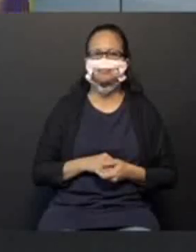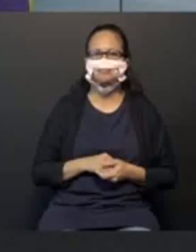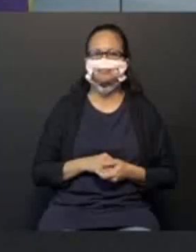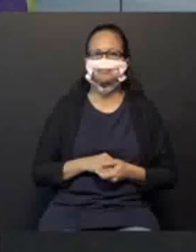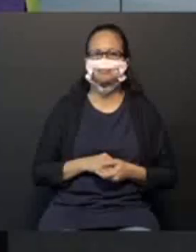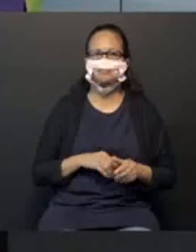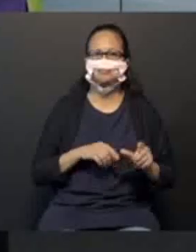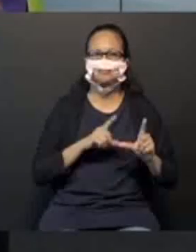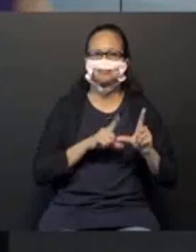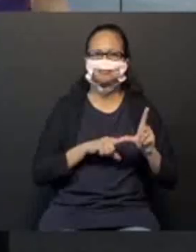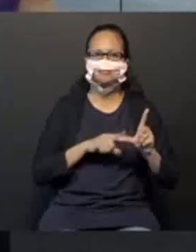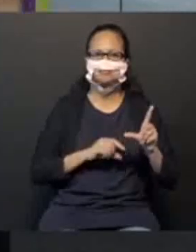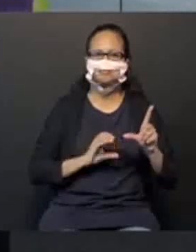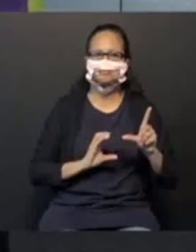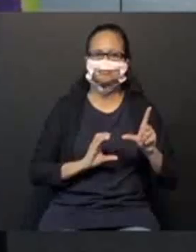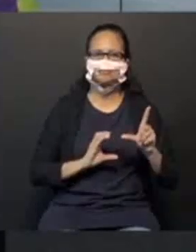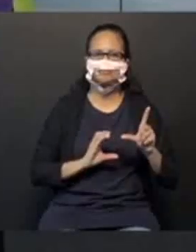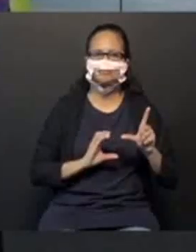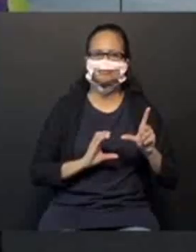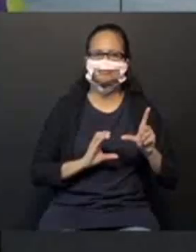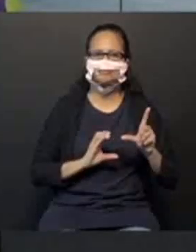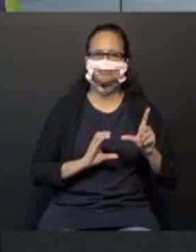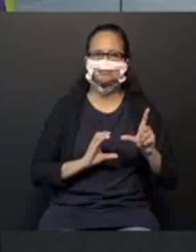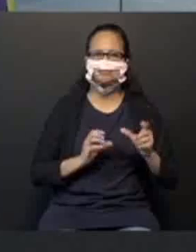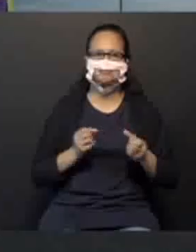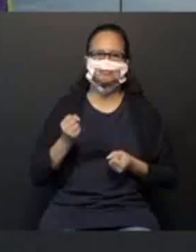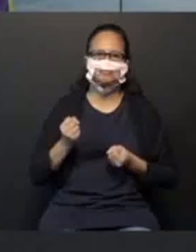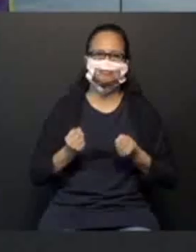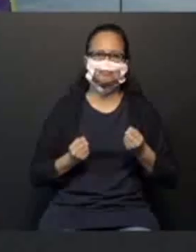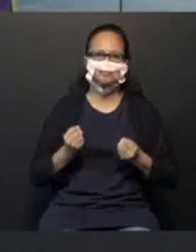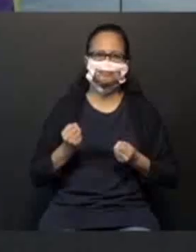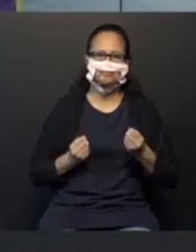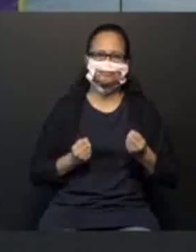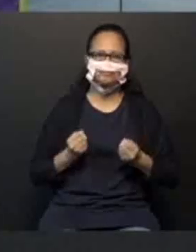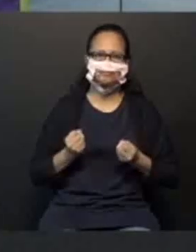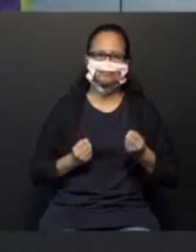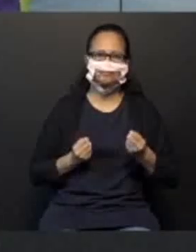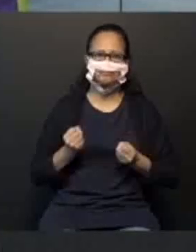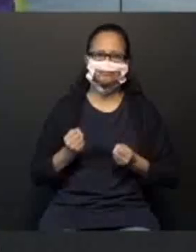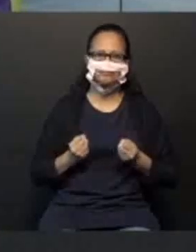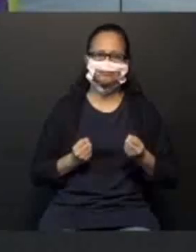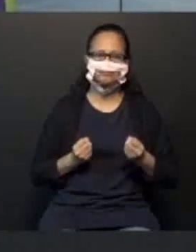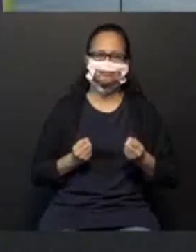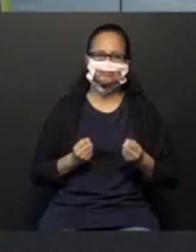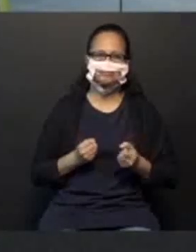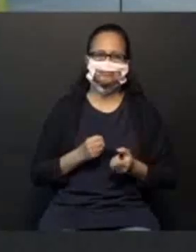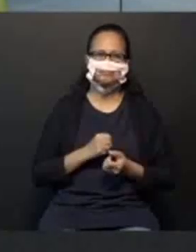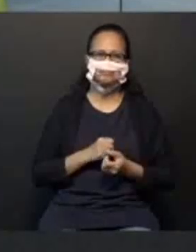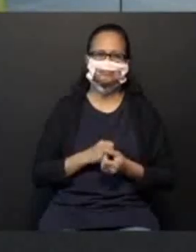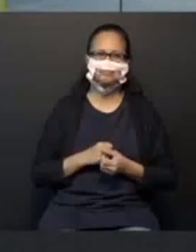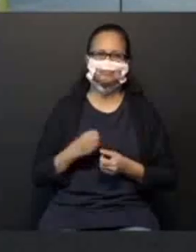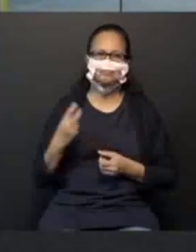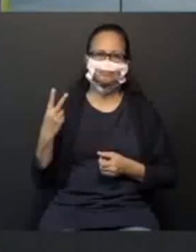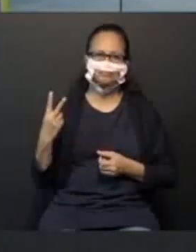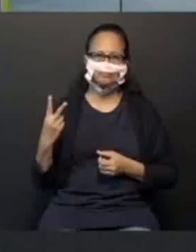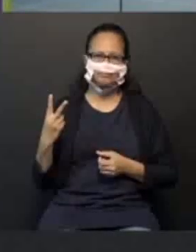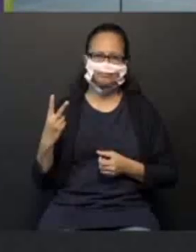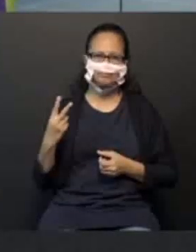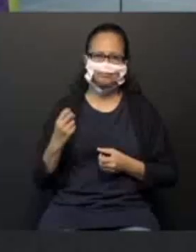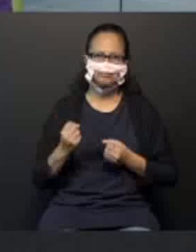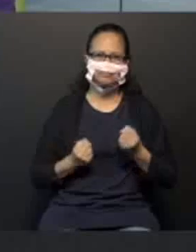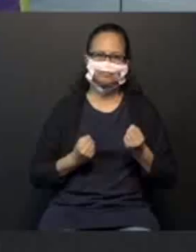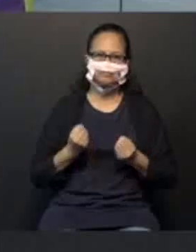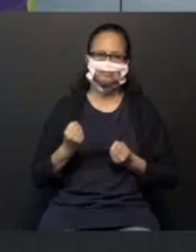Letra C. Os automóveis. Os automóveis quer dizer que são dois. Está no